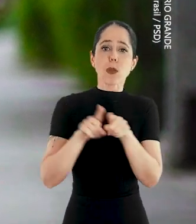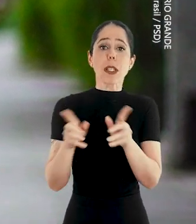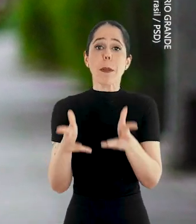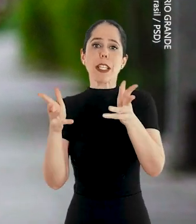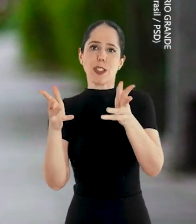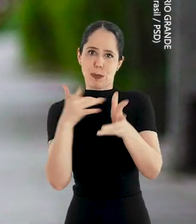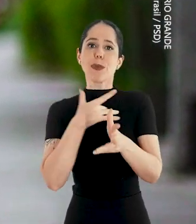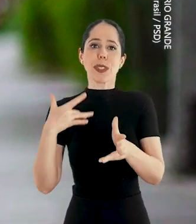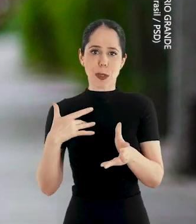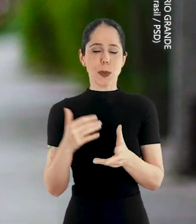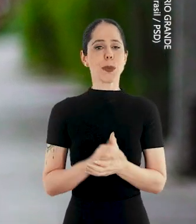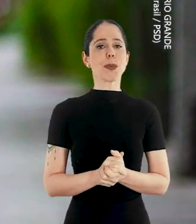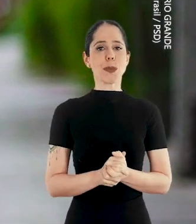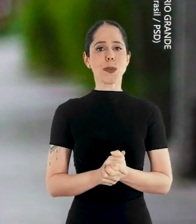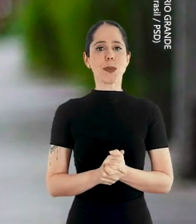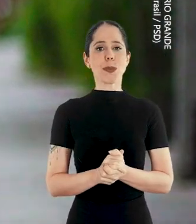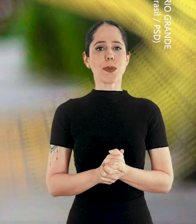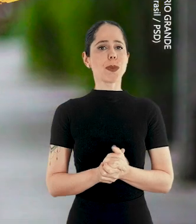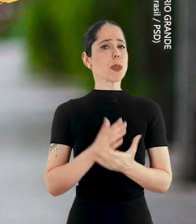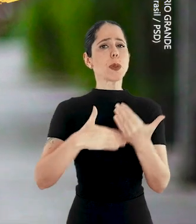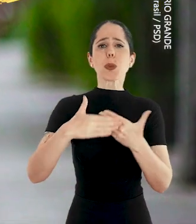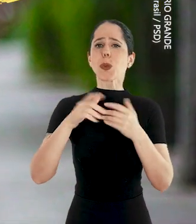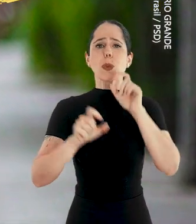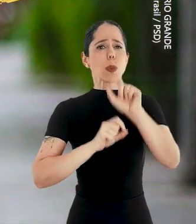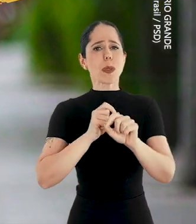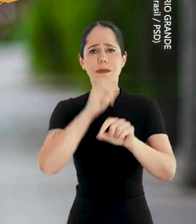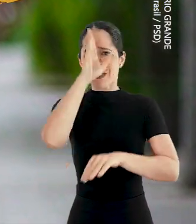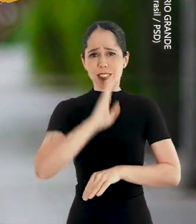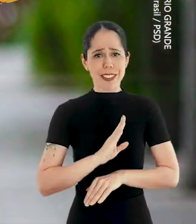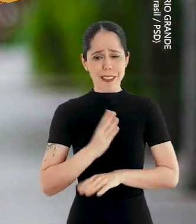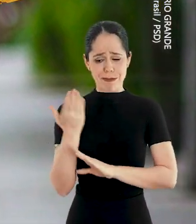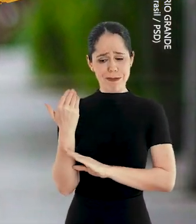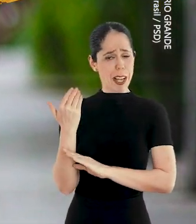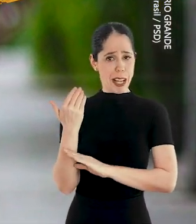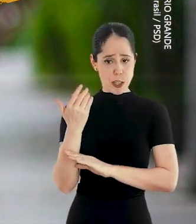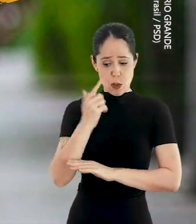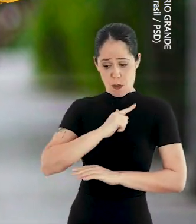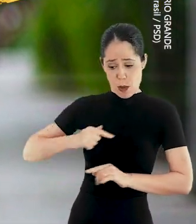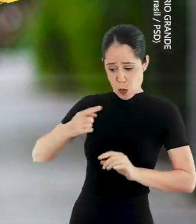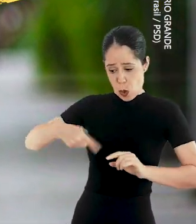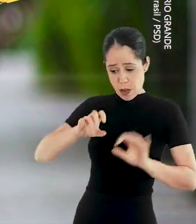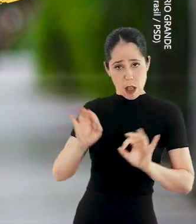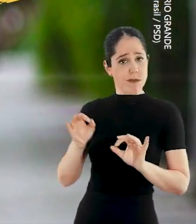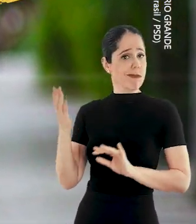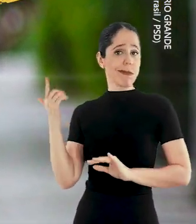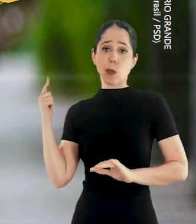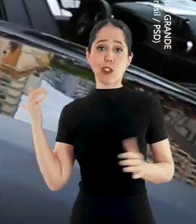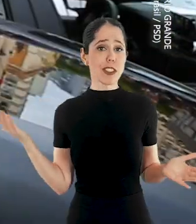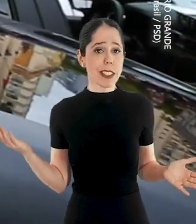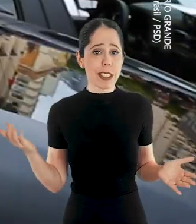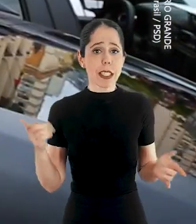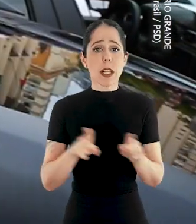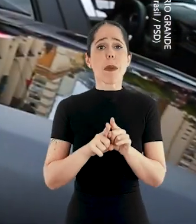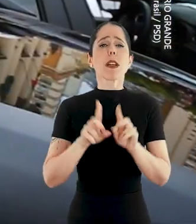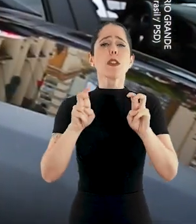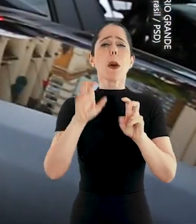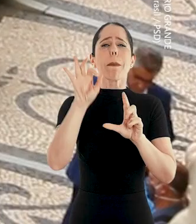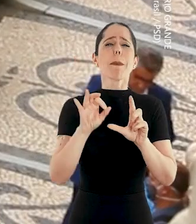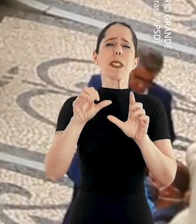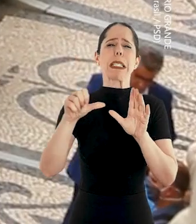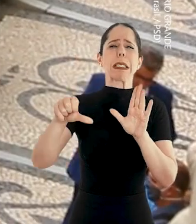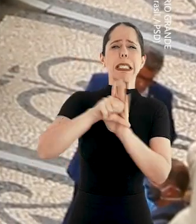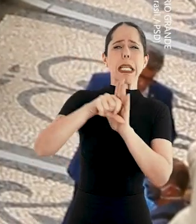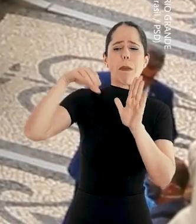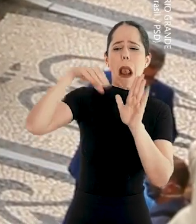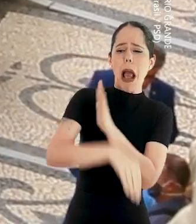ajudar na prevenção, na promoção da saúde. Tudo de graça. Isso não existia antes do nosso governo. Assim como a redução da